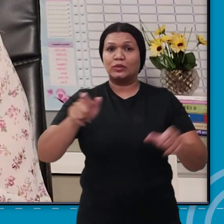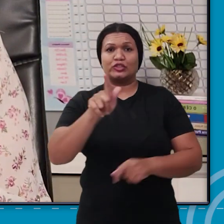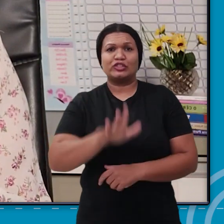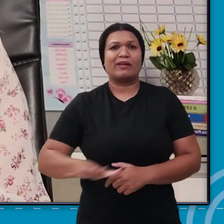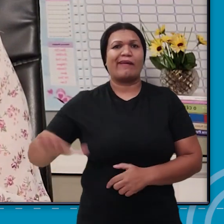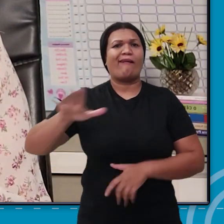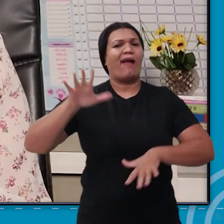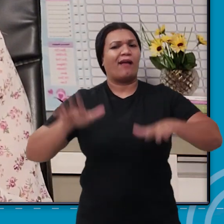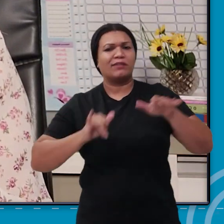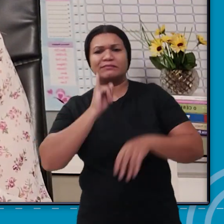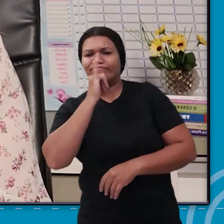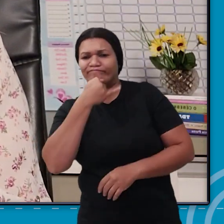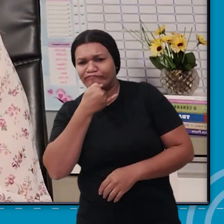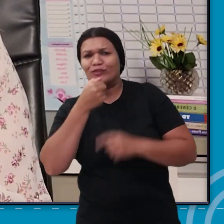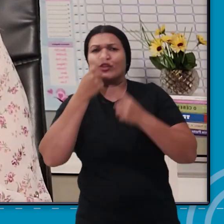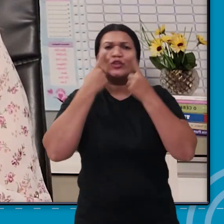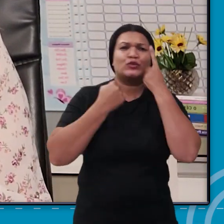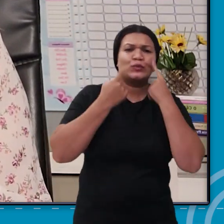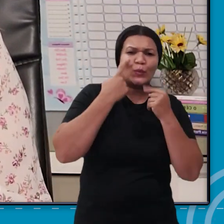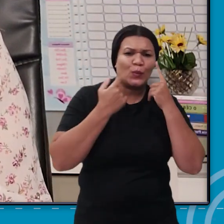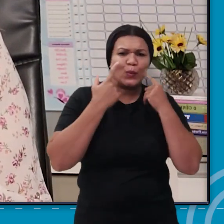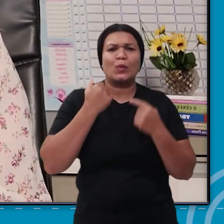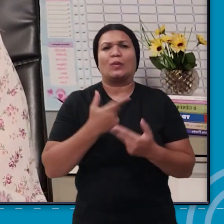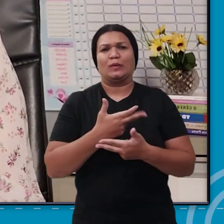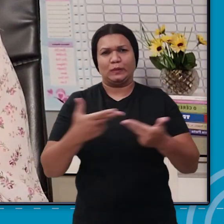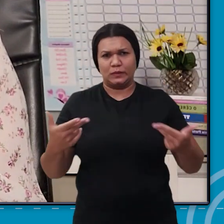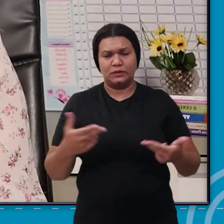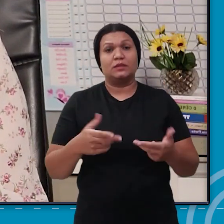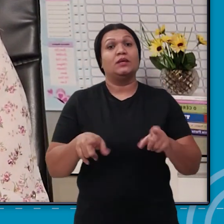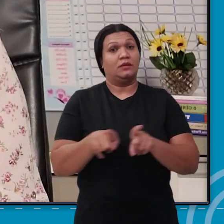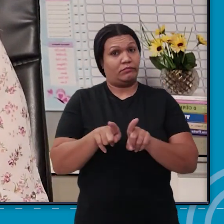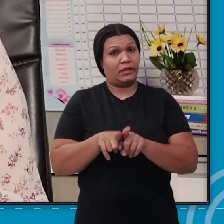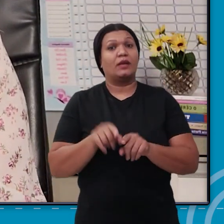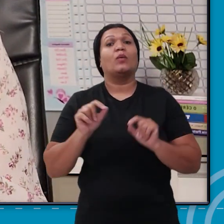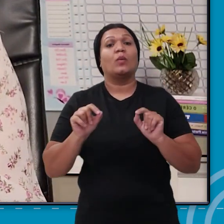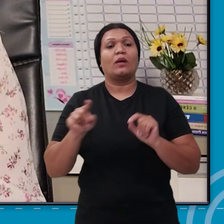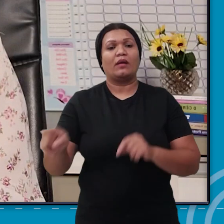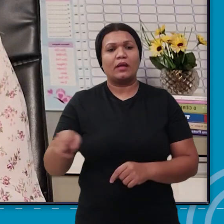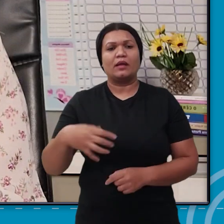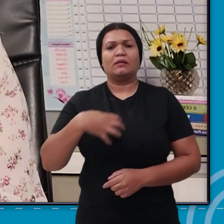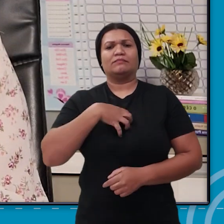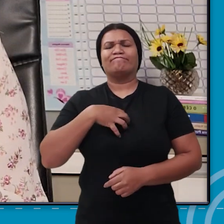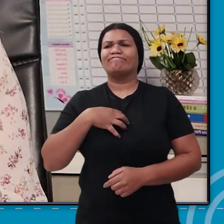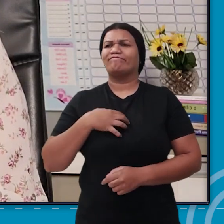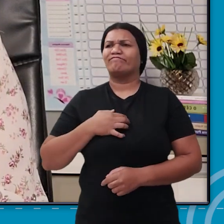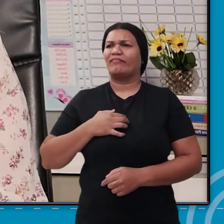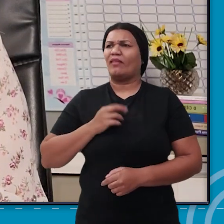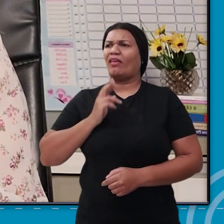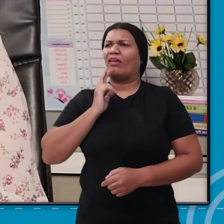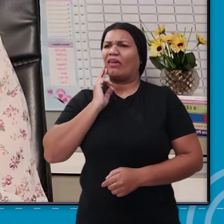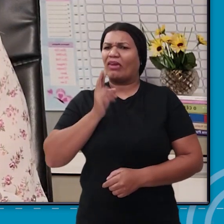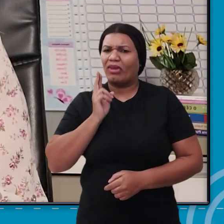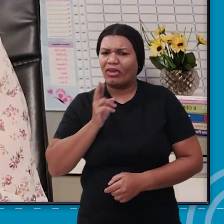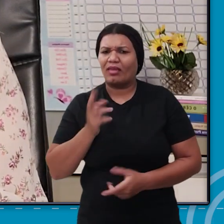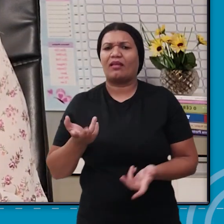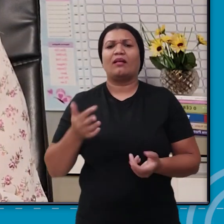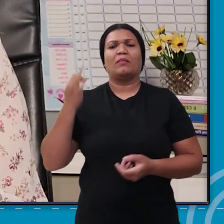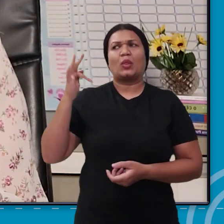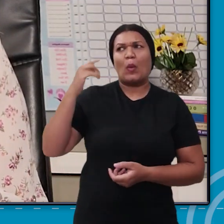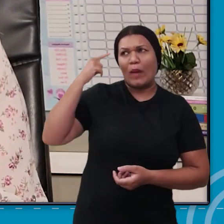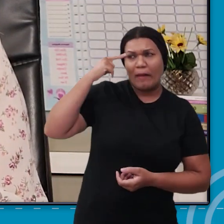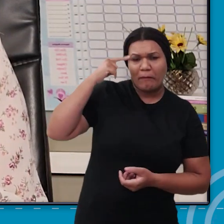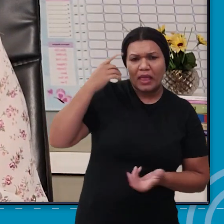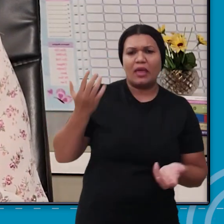chorosa, mais tristonha e, além disso, ela vai ficar muito reclamona. Vai reclamar de dor de